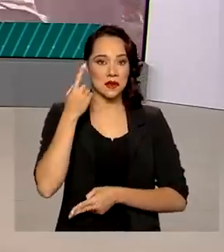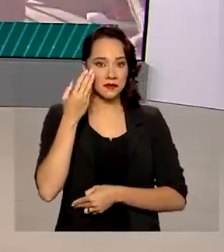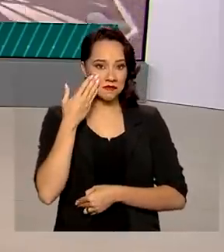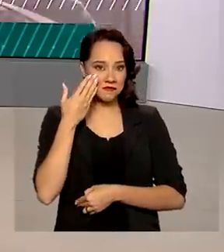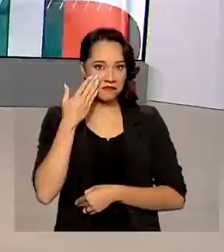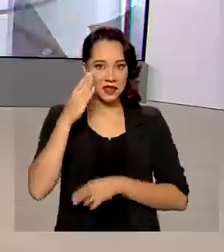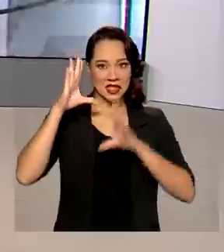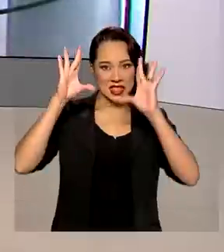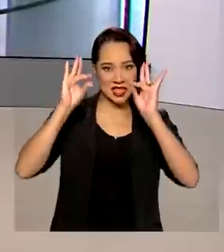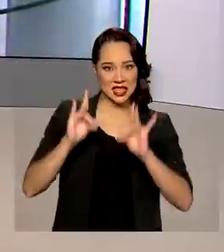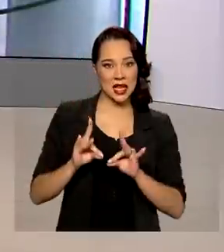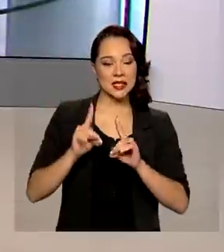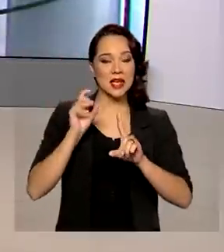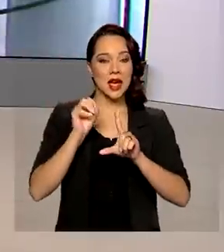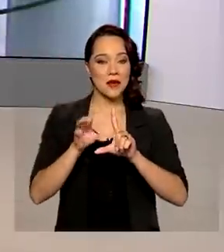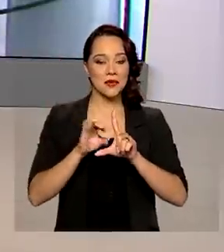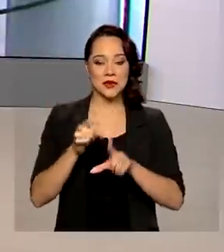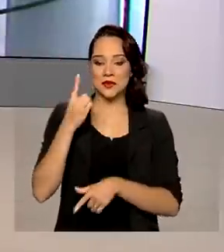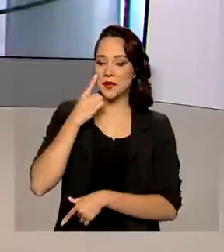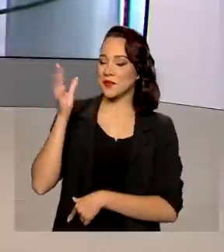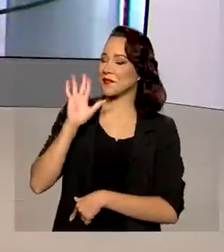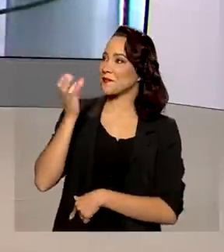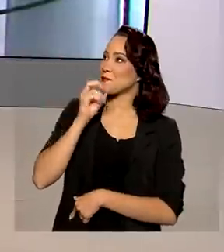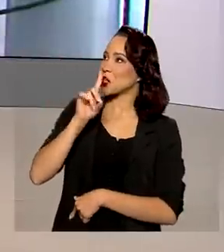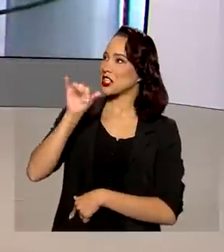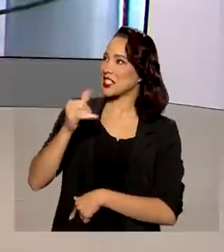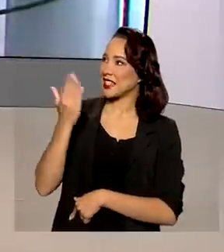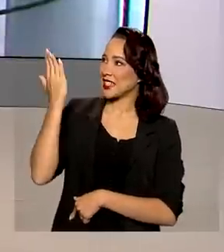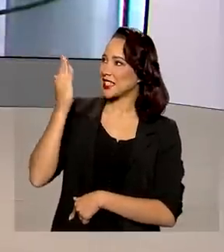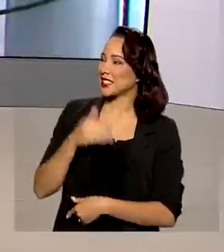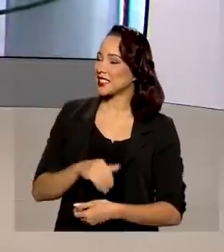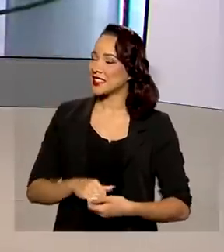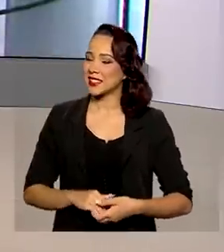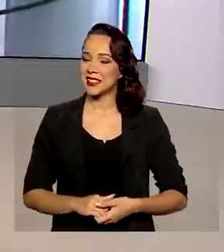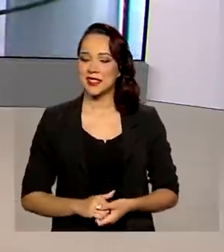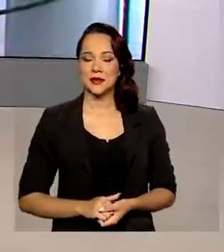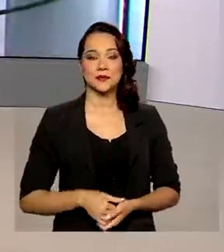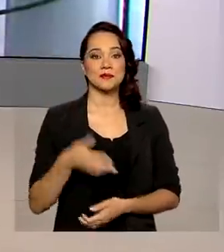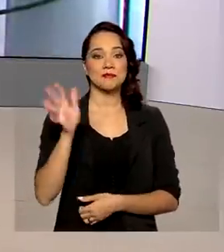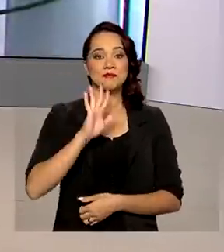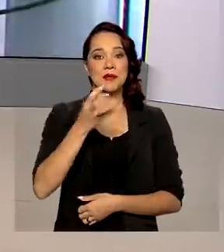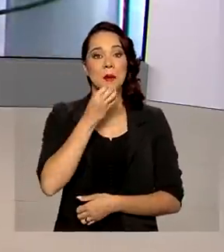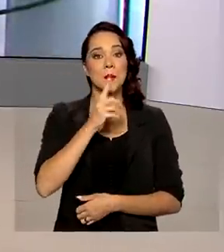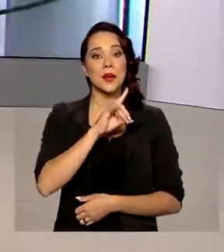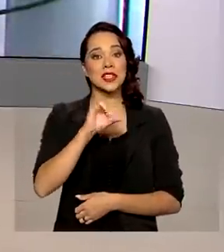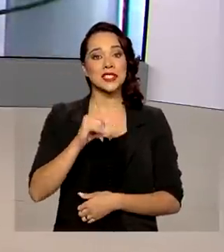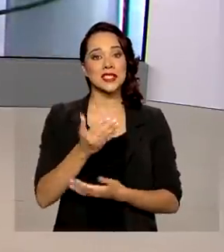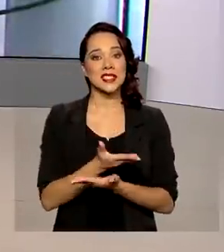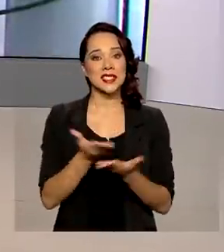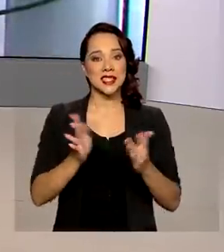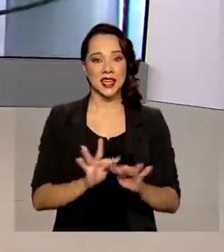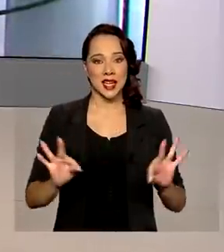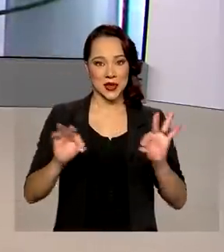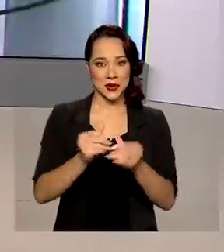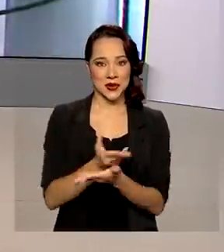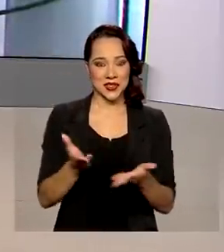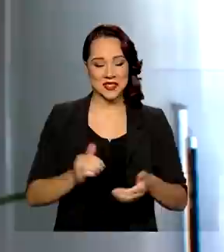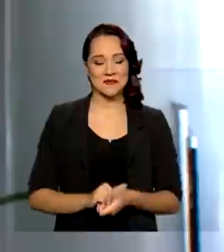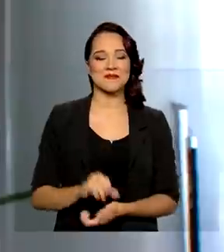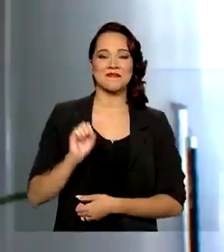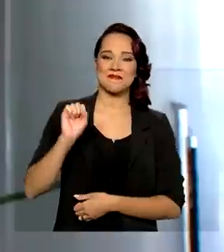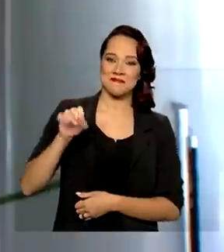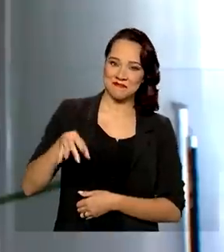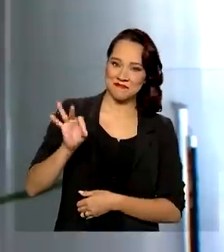os detalhes ao vivo, então, com Glauco de Queiroz. Oi, Glauco, bom dia! Olá, bom dia, Renata, bom dia a todos. É isso